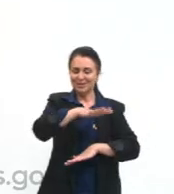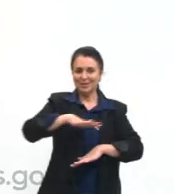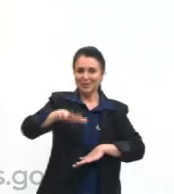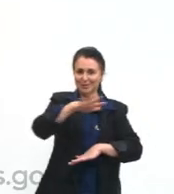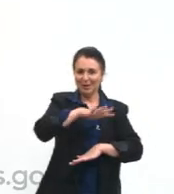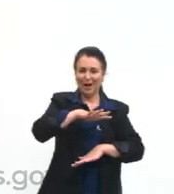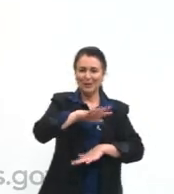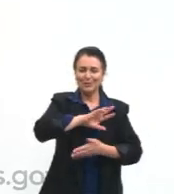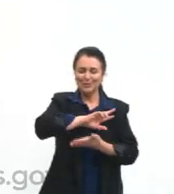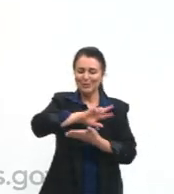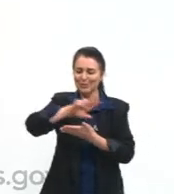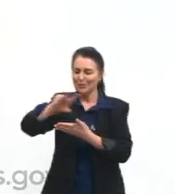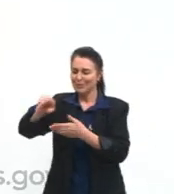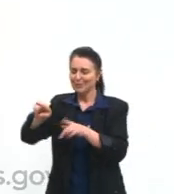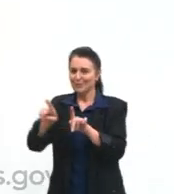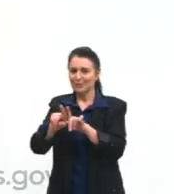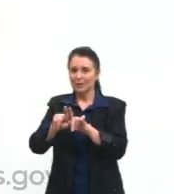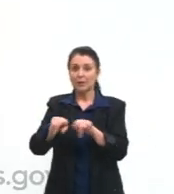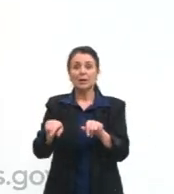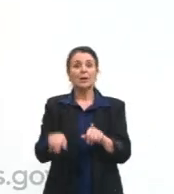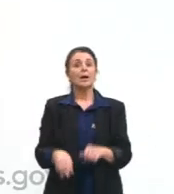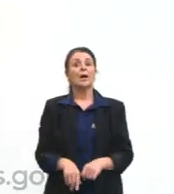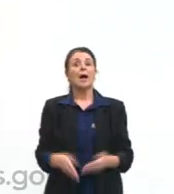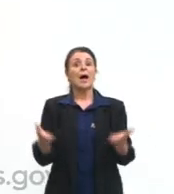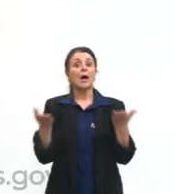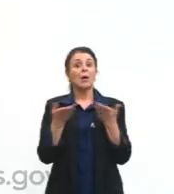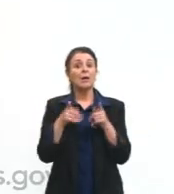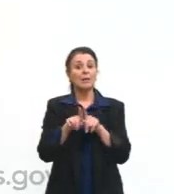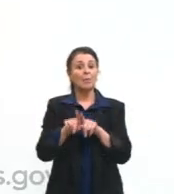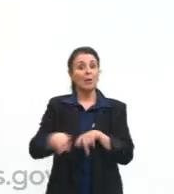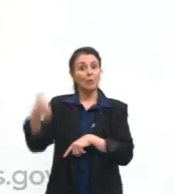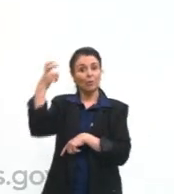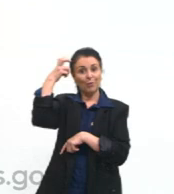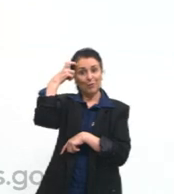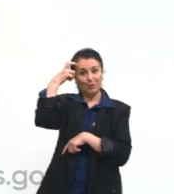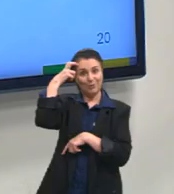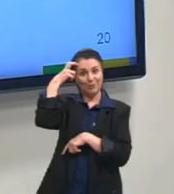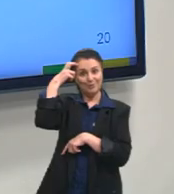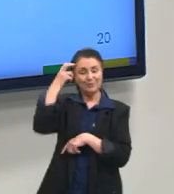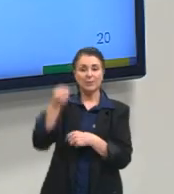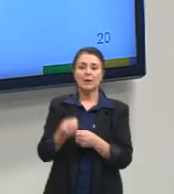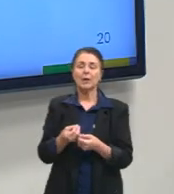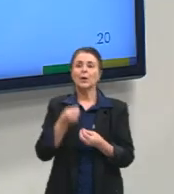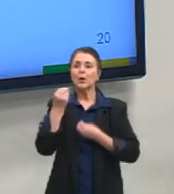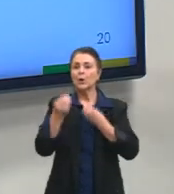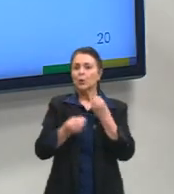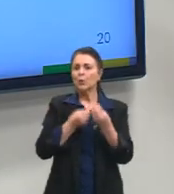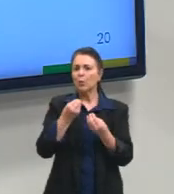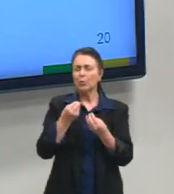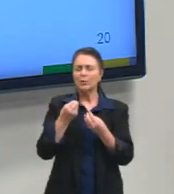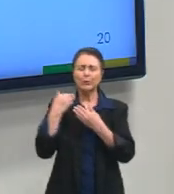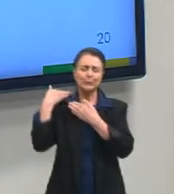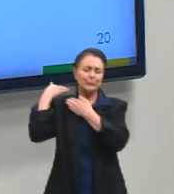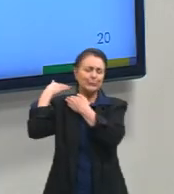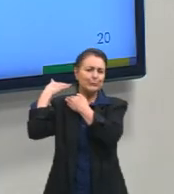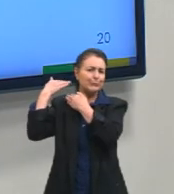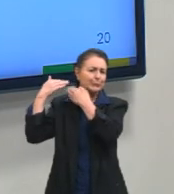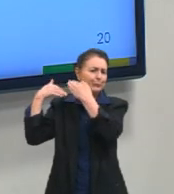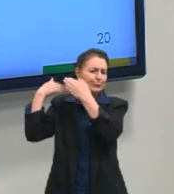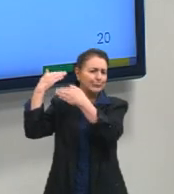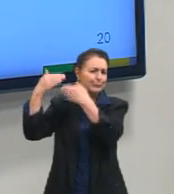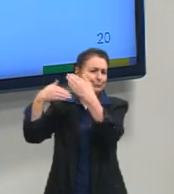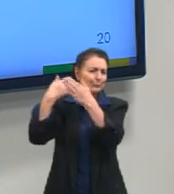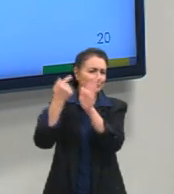Também as questões culturais. E quando a gente fala aqui de questões culturais, a gente tem uma bagagem gigante que poderia ser